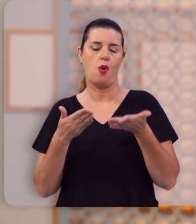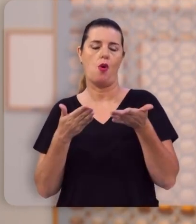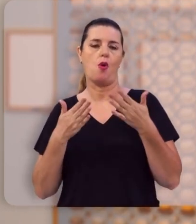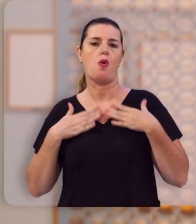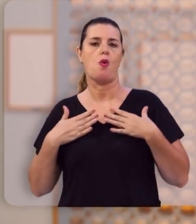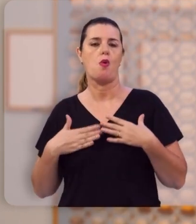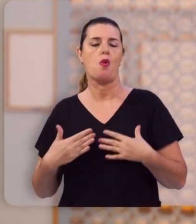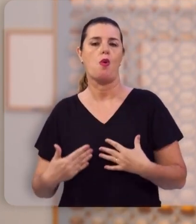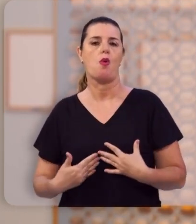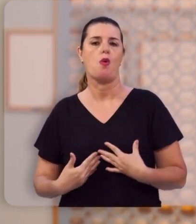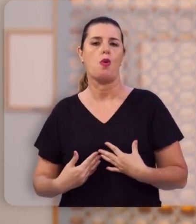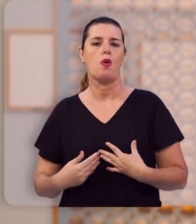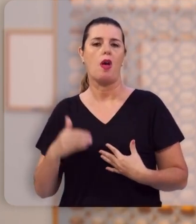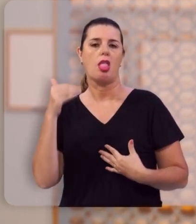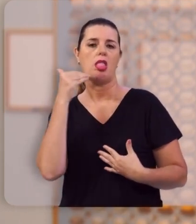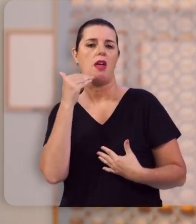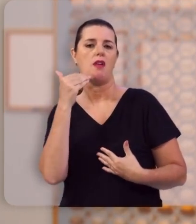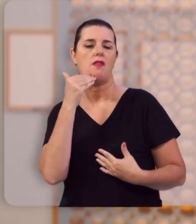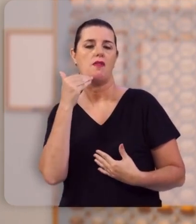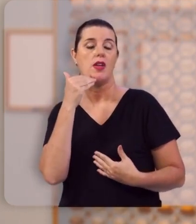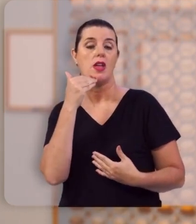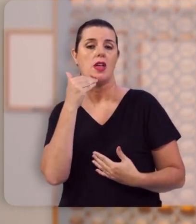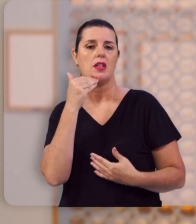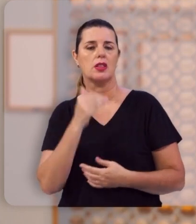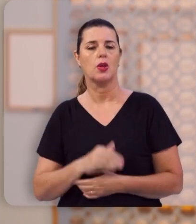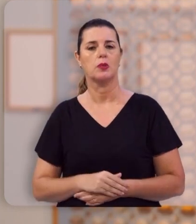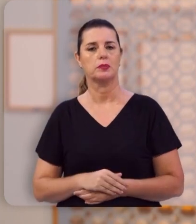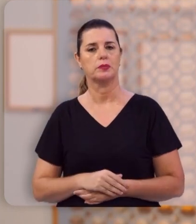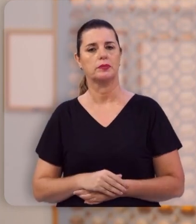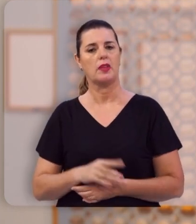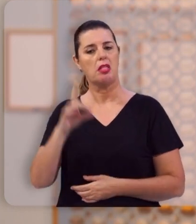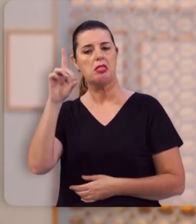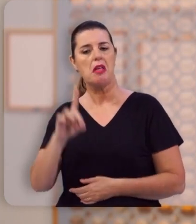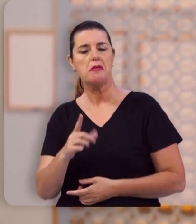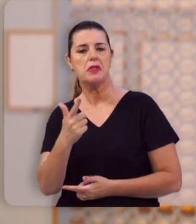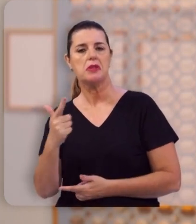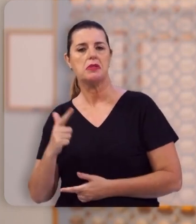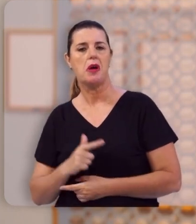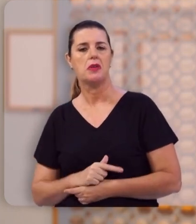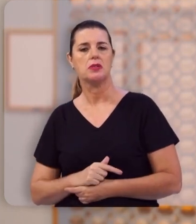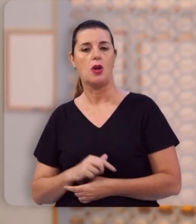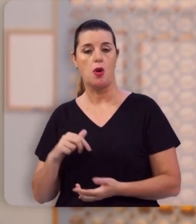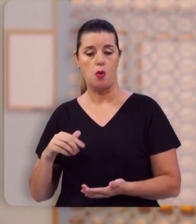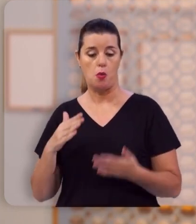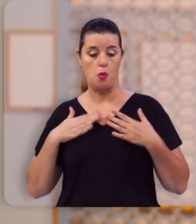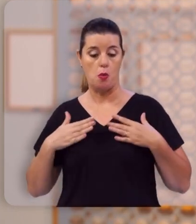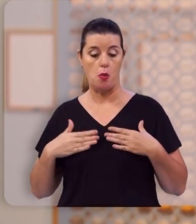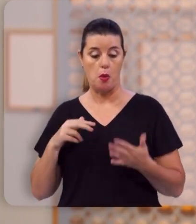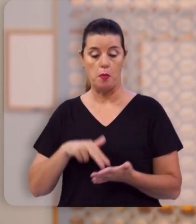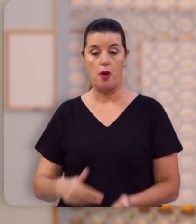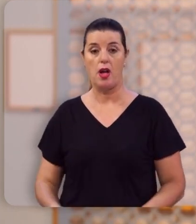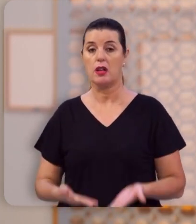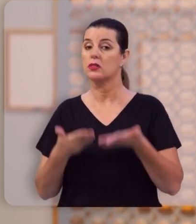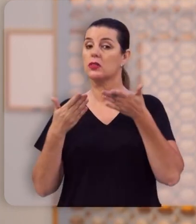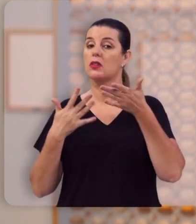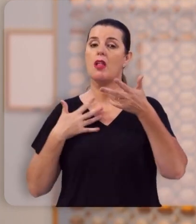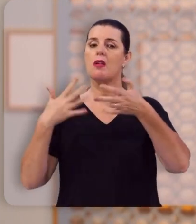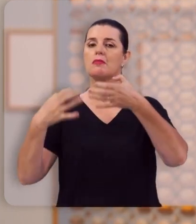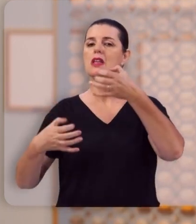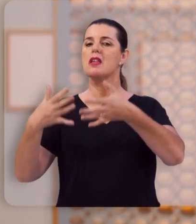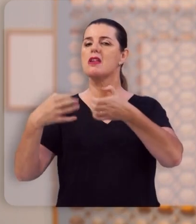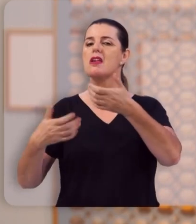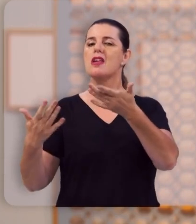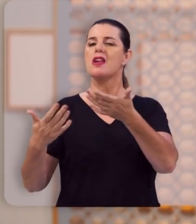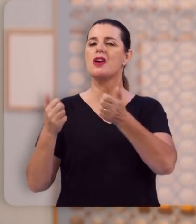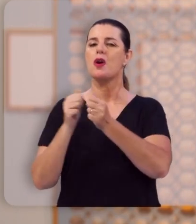o corpo, com defeitos físicos. O corpo da ressurreição não vai brigar nem com o espelho, nem com a